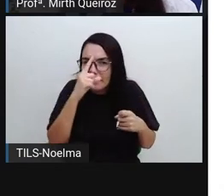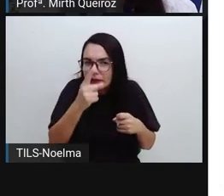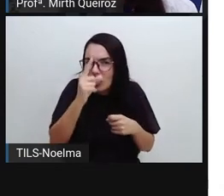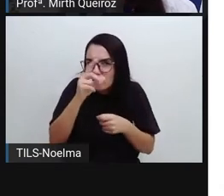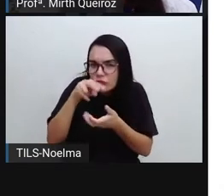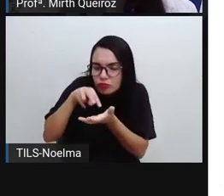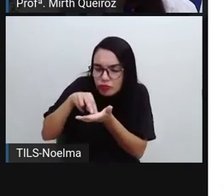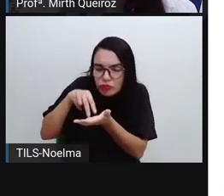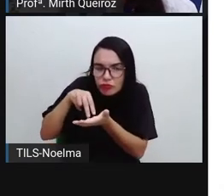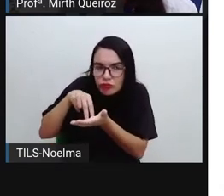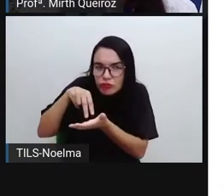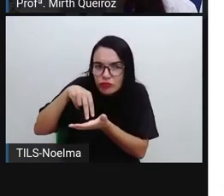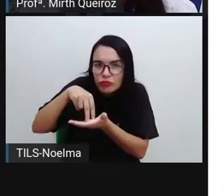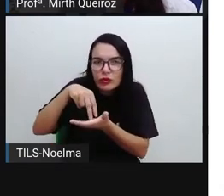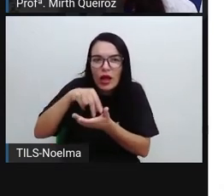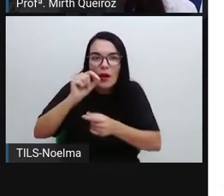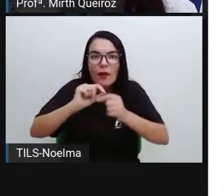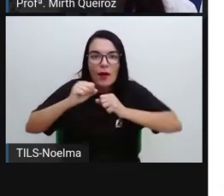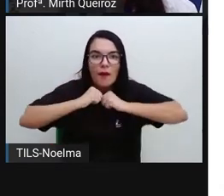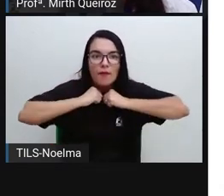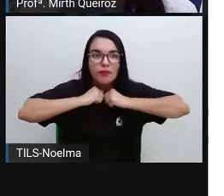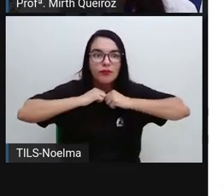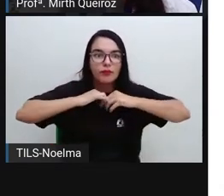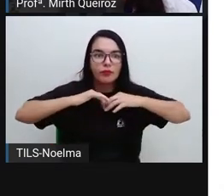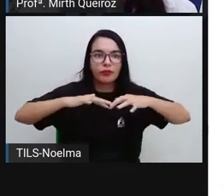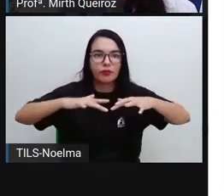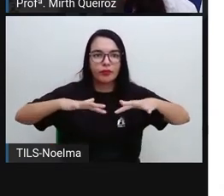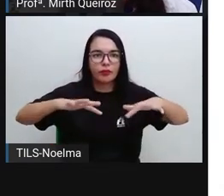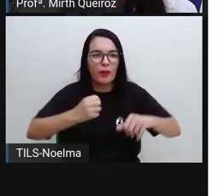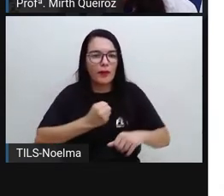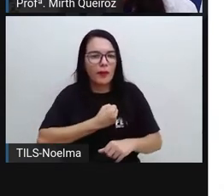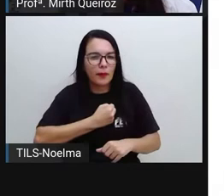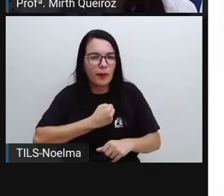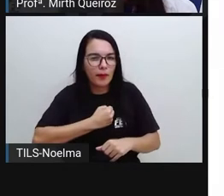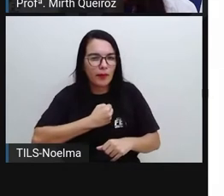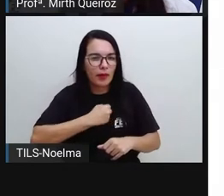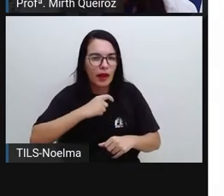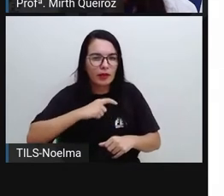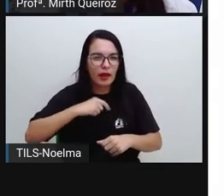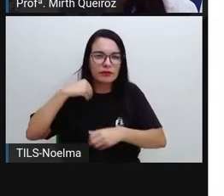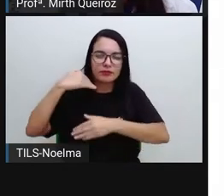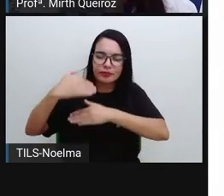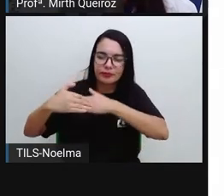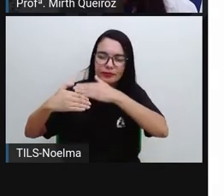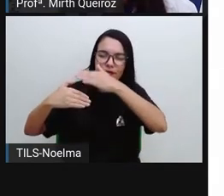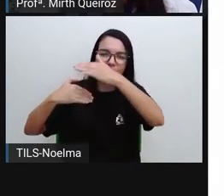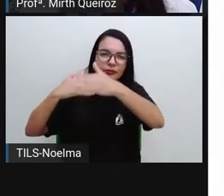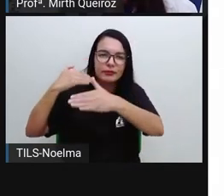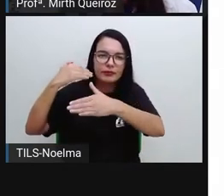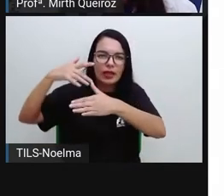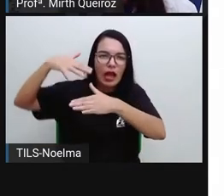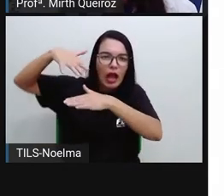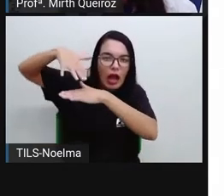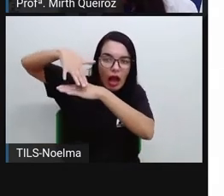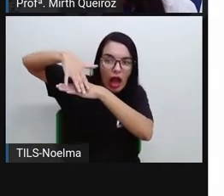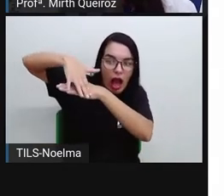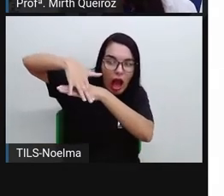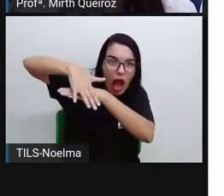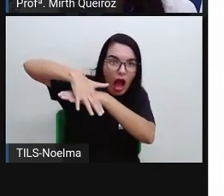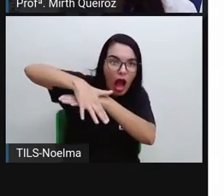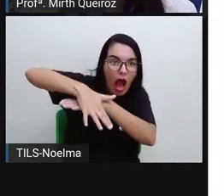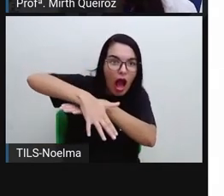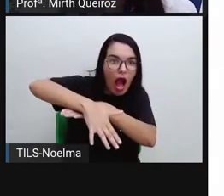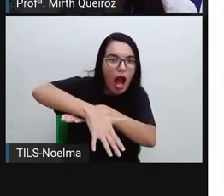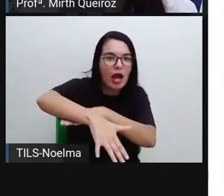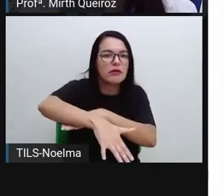crescesse em número e seguiu de pronto desde cima o declive dos pés e